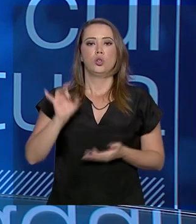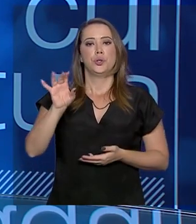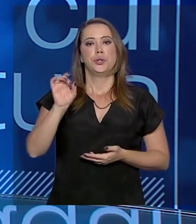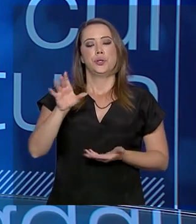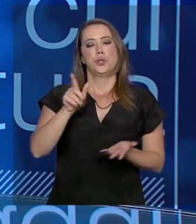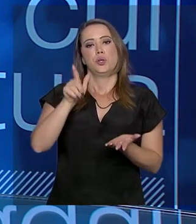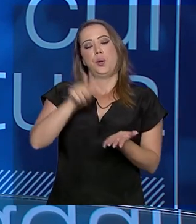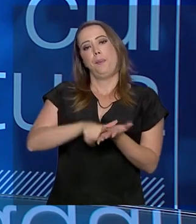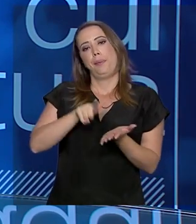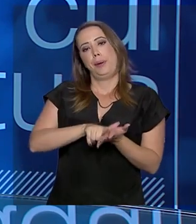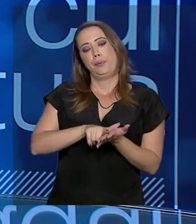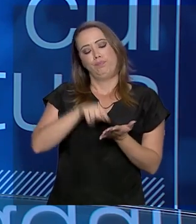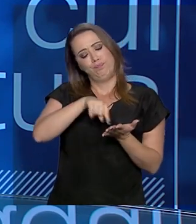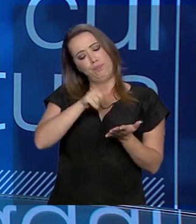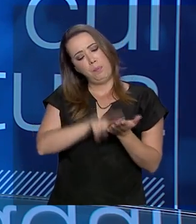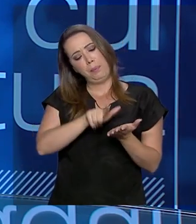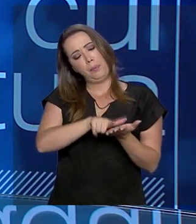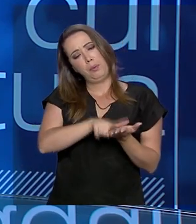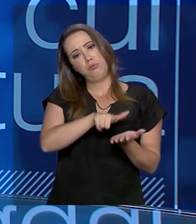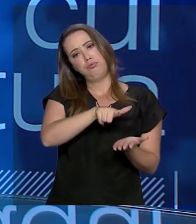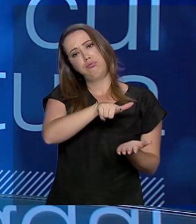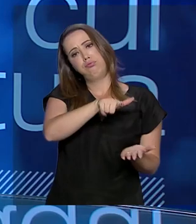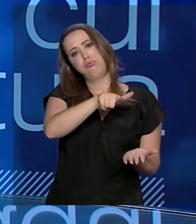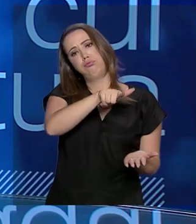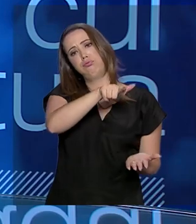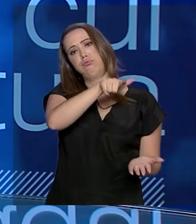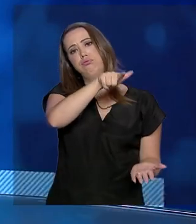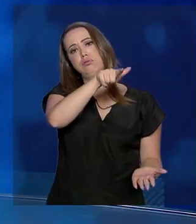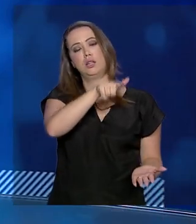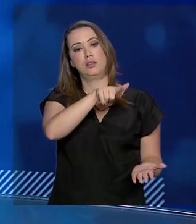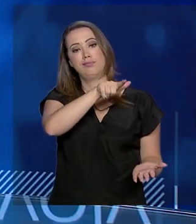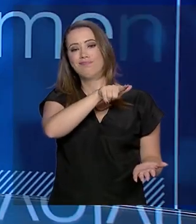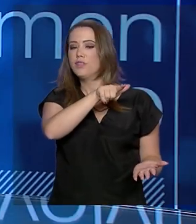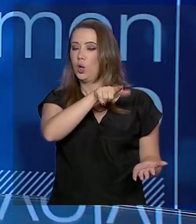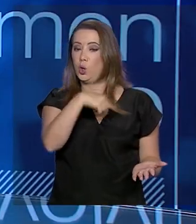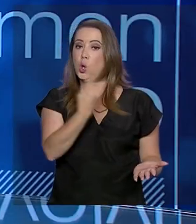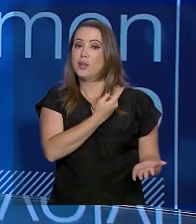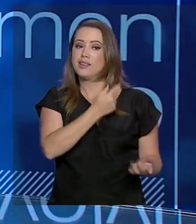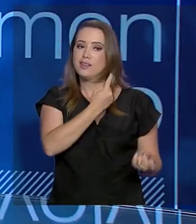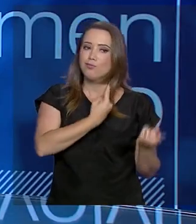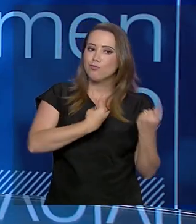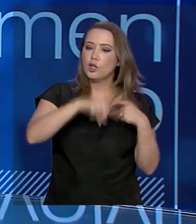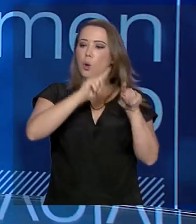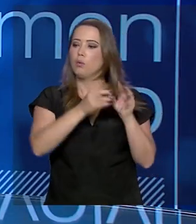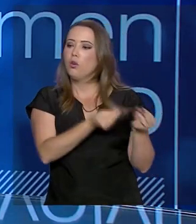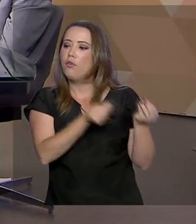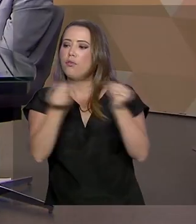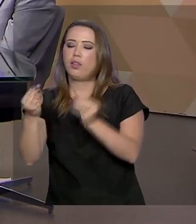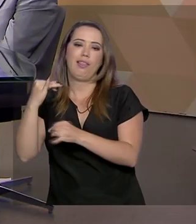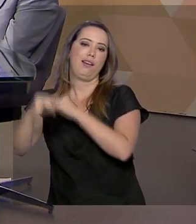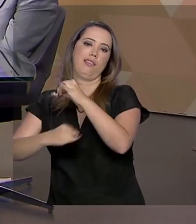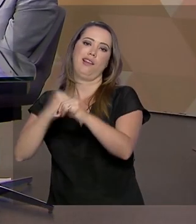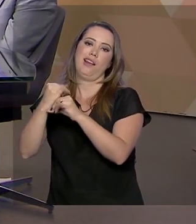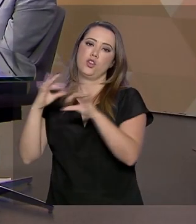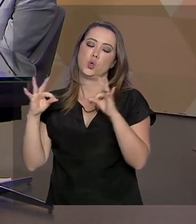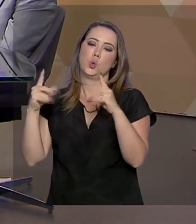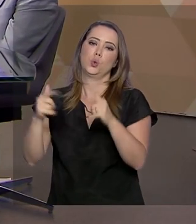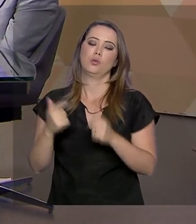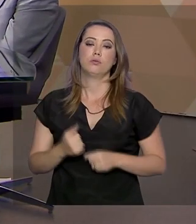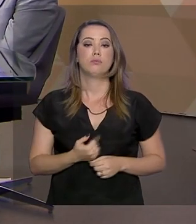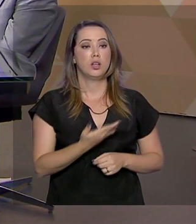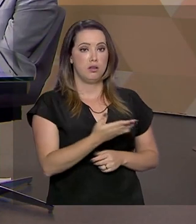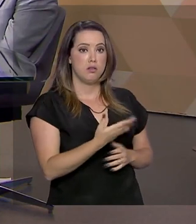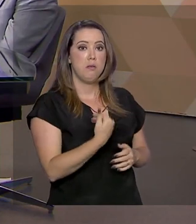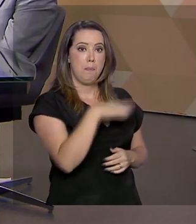somente via papel, via burocracia tradicional, queremos levar isso para ele digitalmente. Isso deve trazer também mais